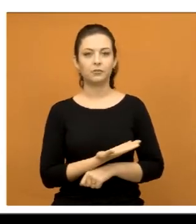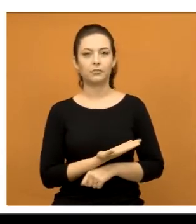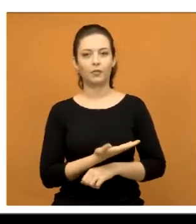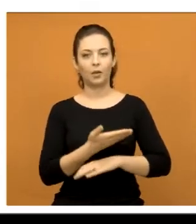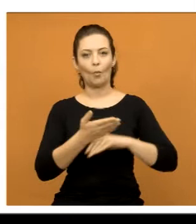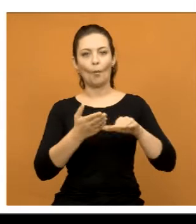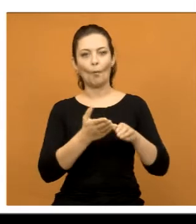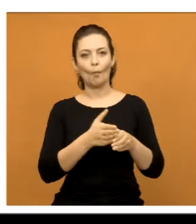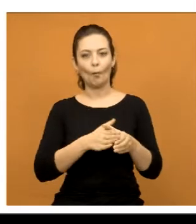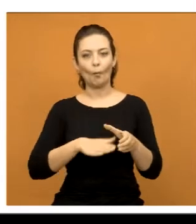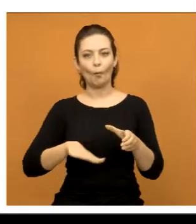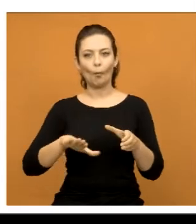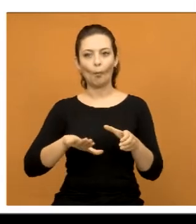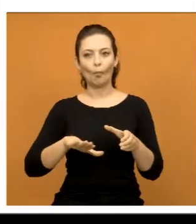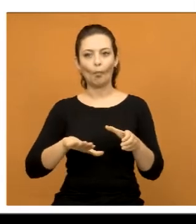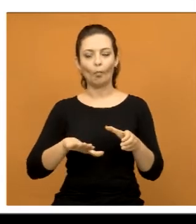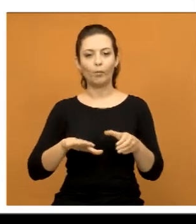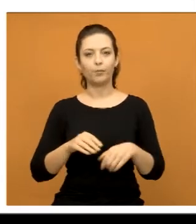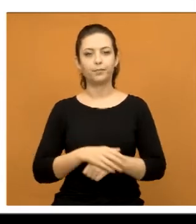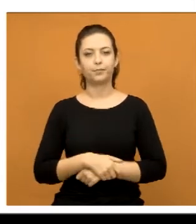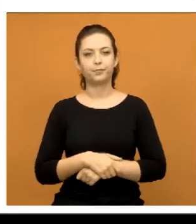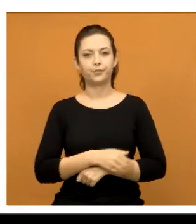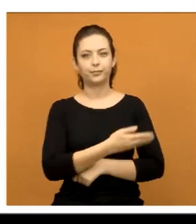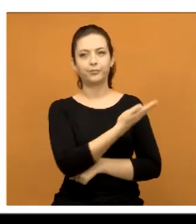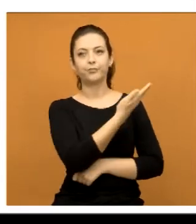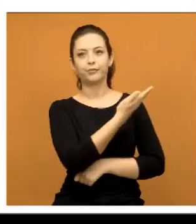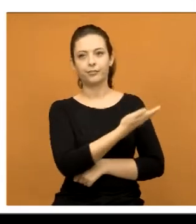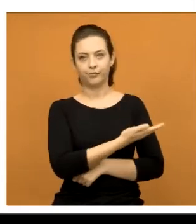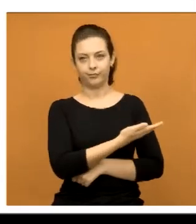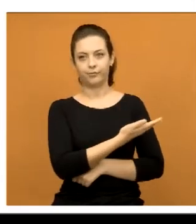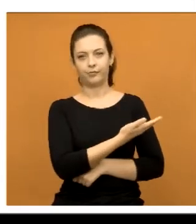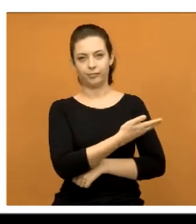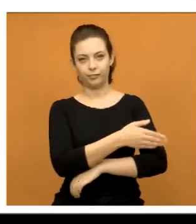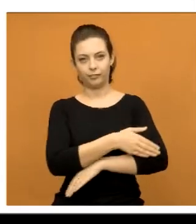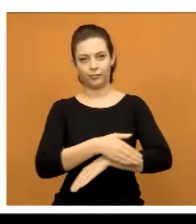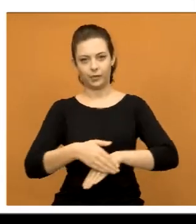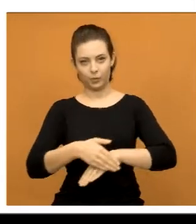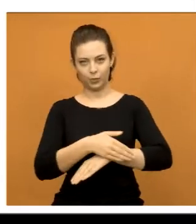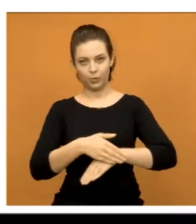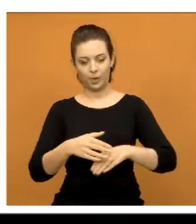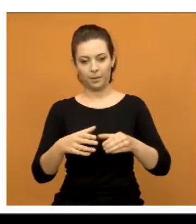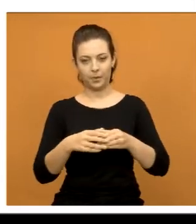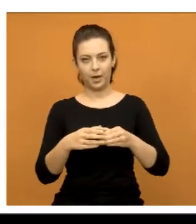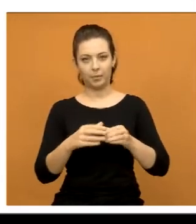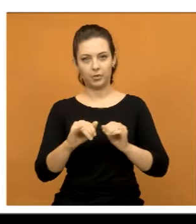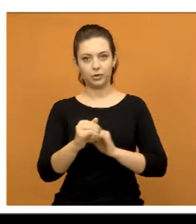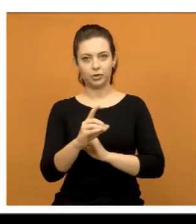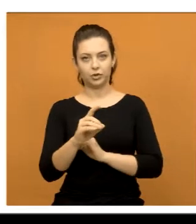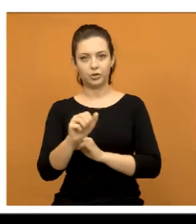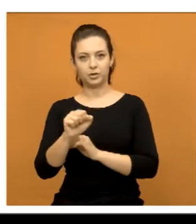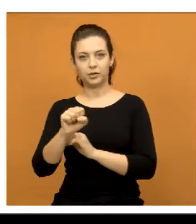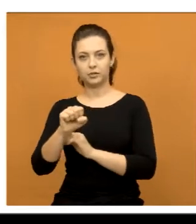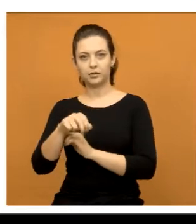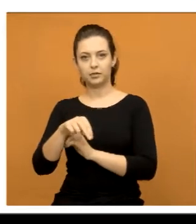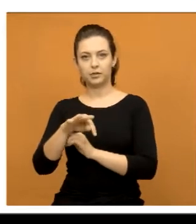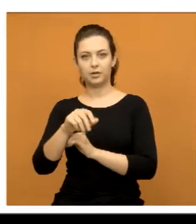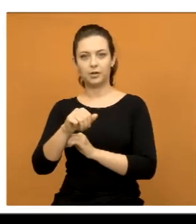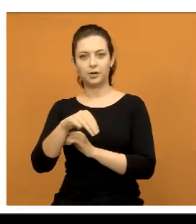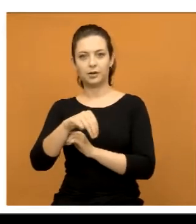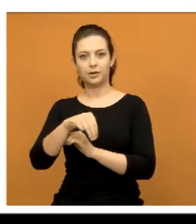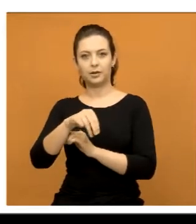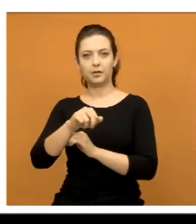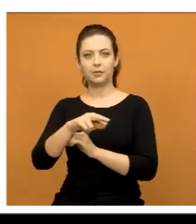Buraco na avenida José Forte, Rangel, bairro Jardim Santa Marina.